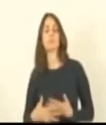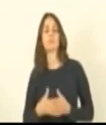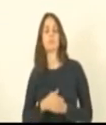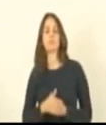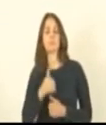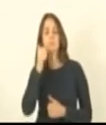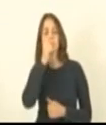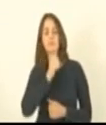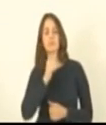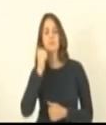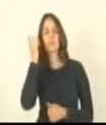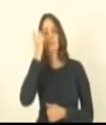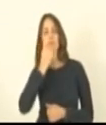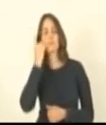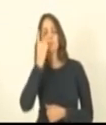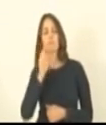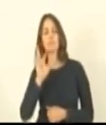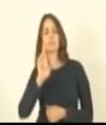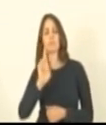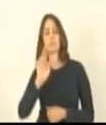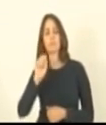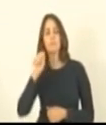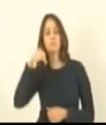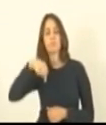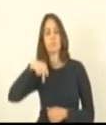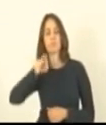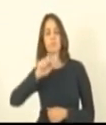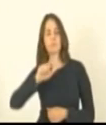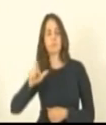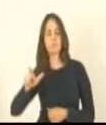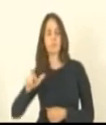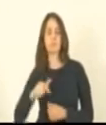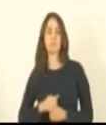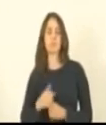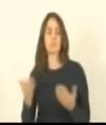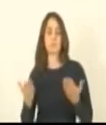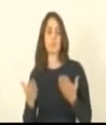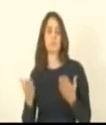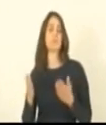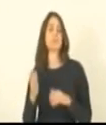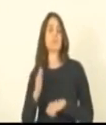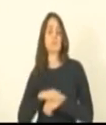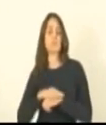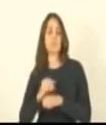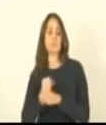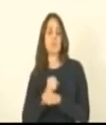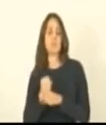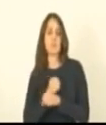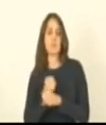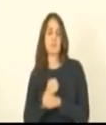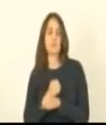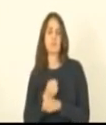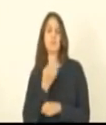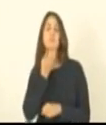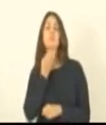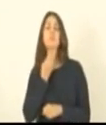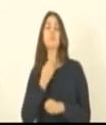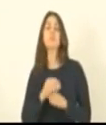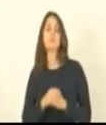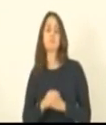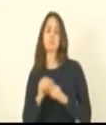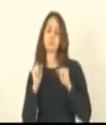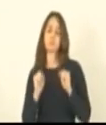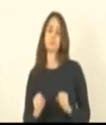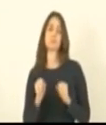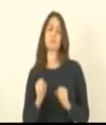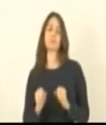Raquel voltar com essa matéria em algum momento talvez nesse ano legislativo não se possa mas no próximo no meu entender pode ser